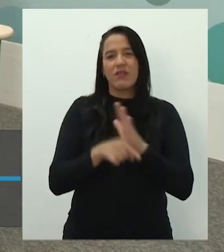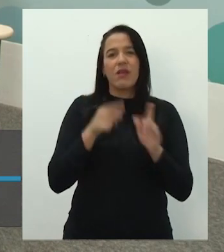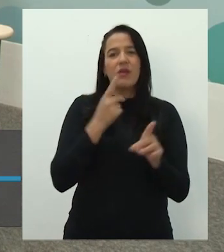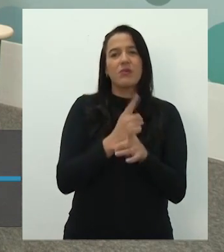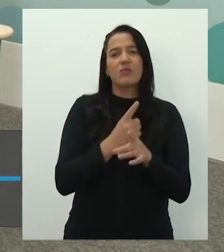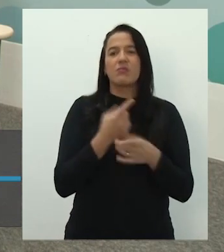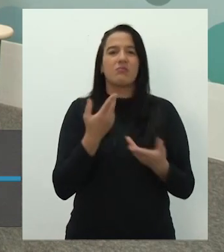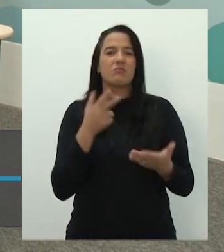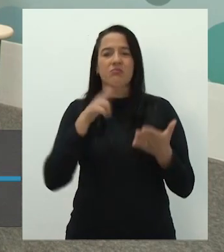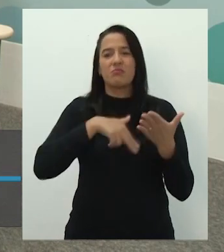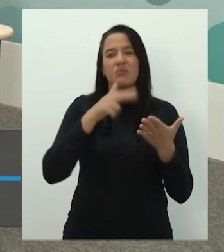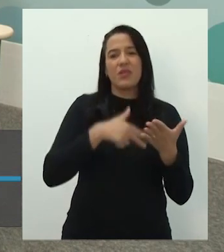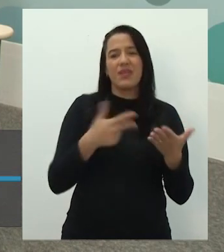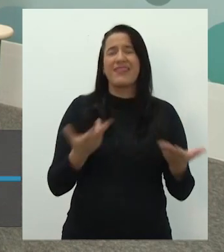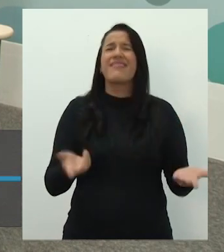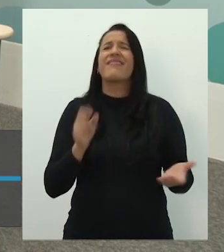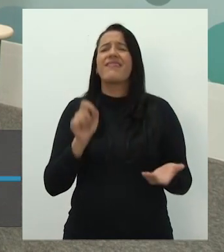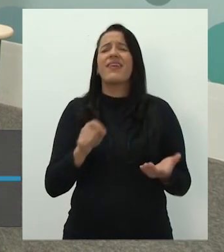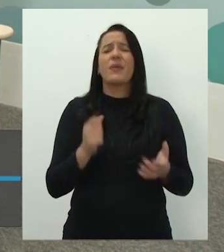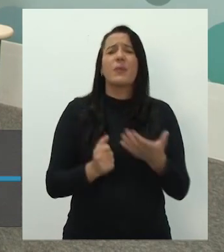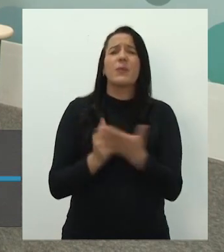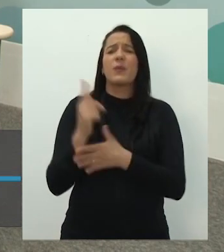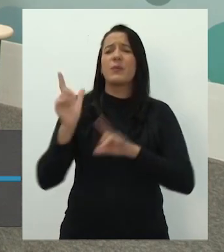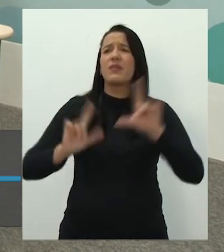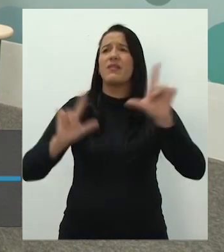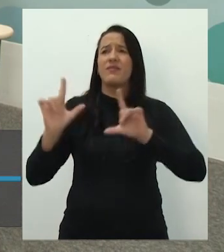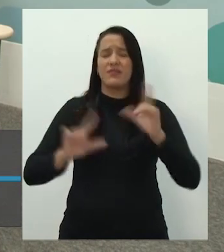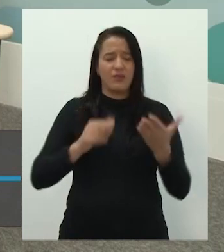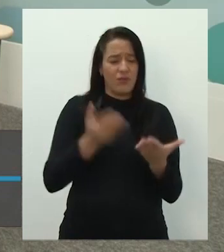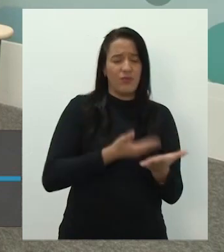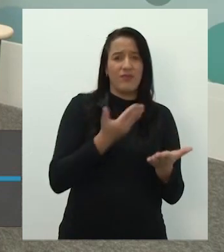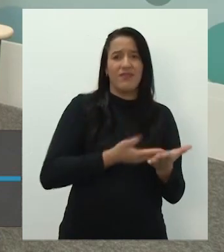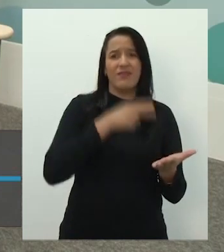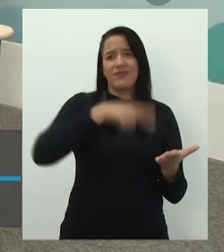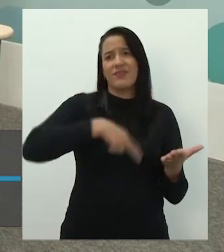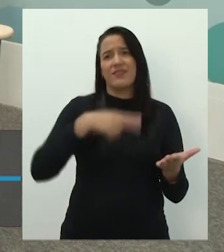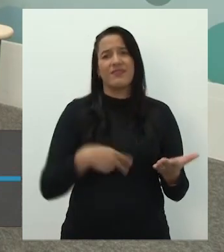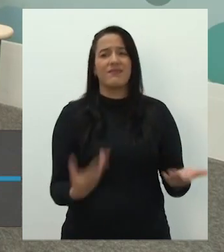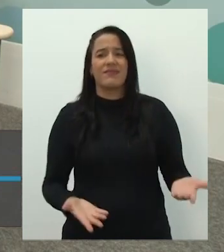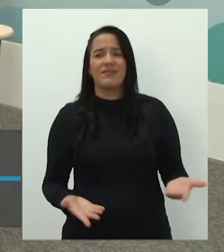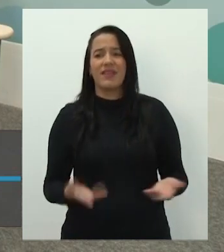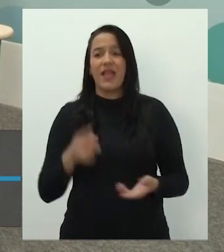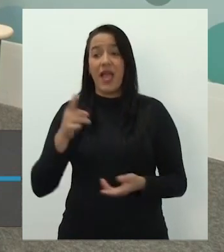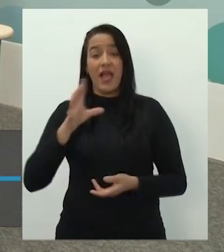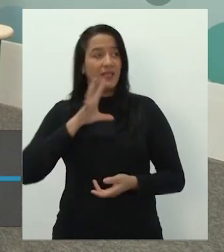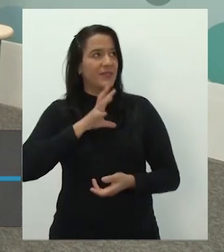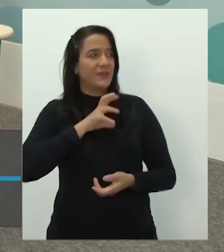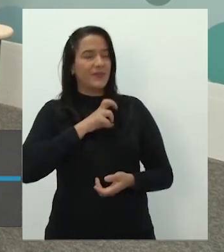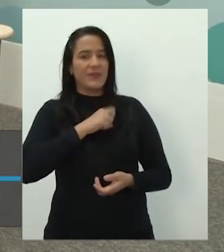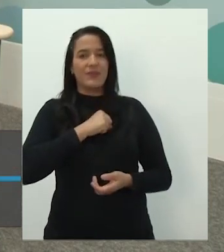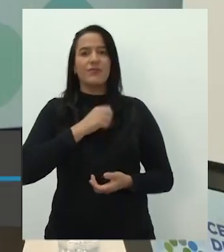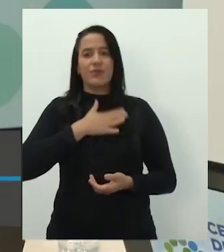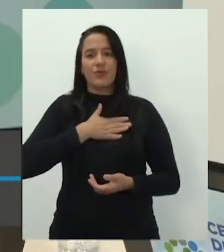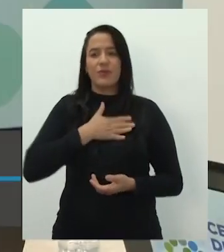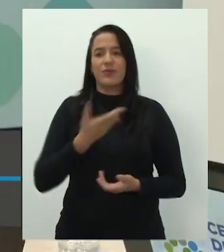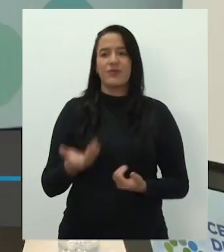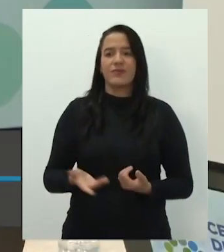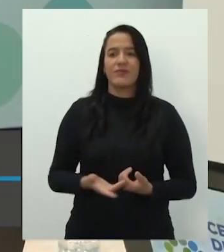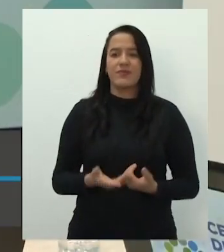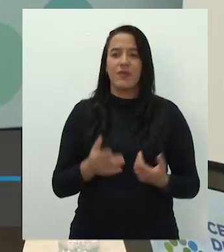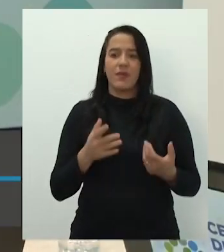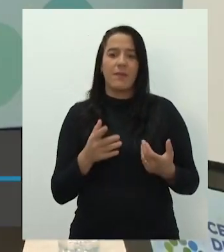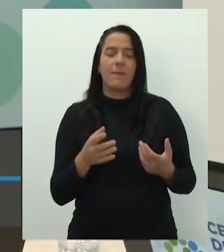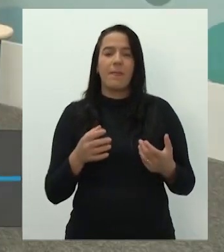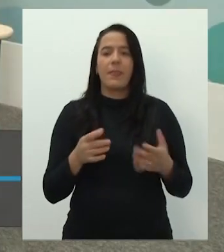não leio. Alguém lê manual? Eu leio, adoro ler manual. Adoro manual. Aliás, manual e bula são quase